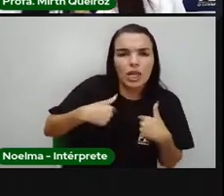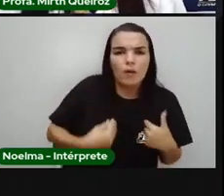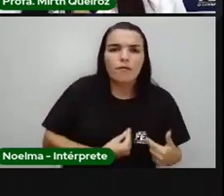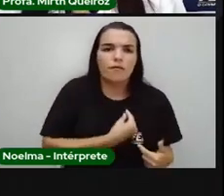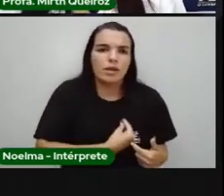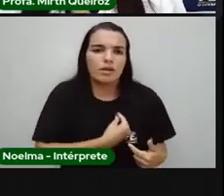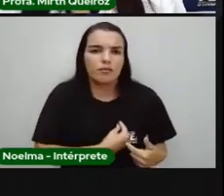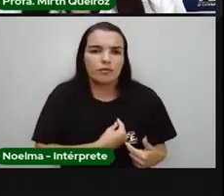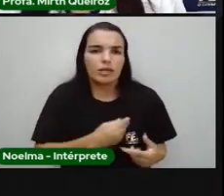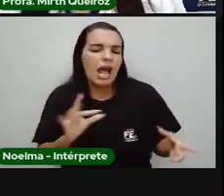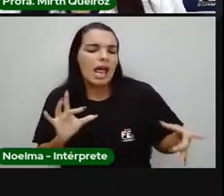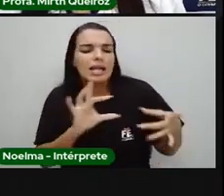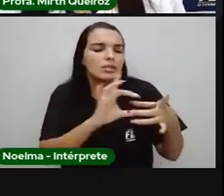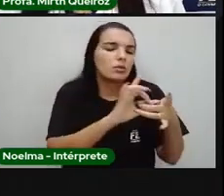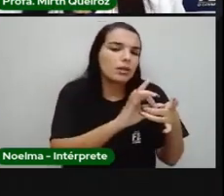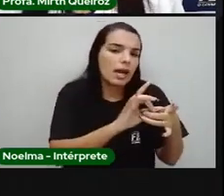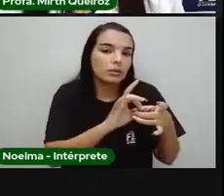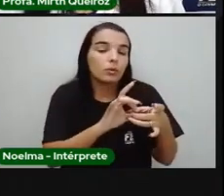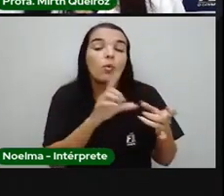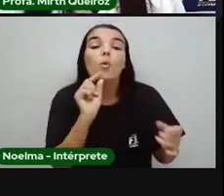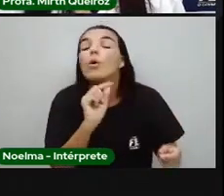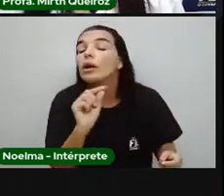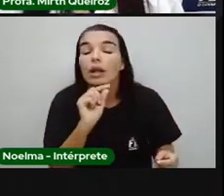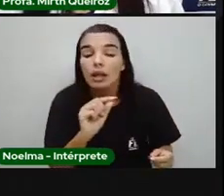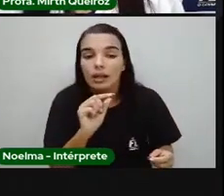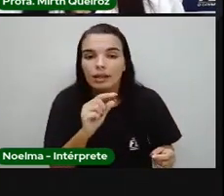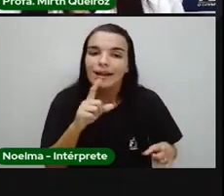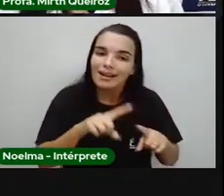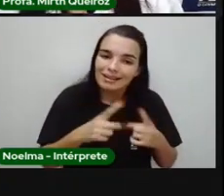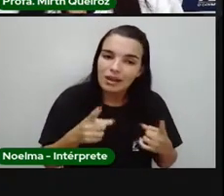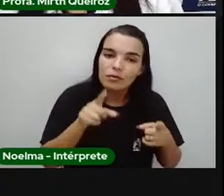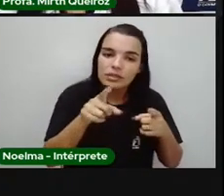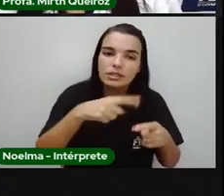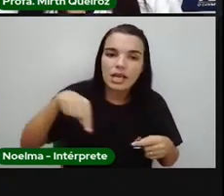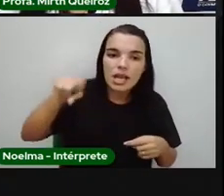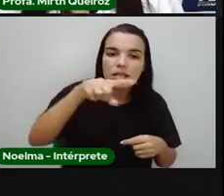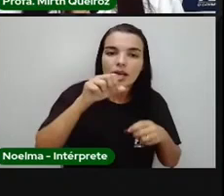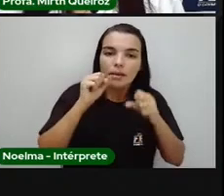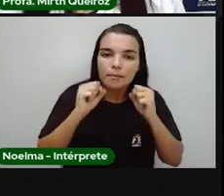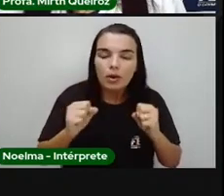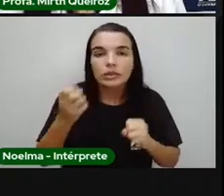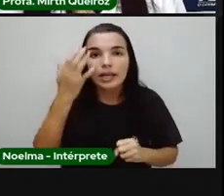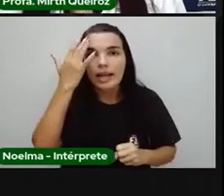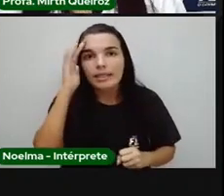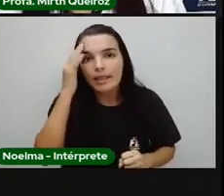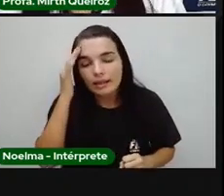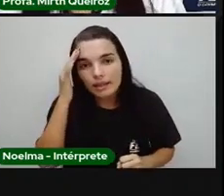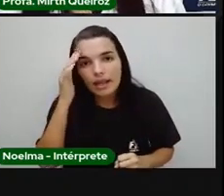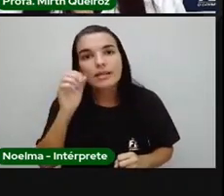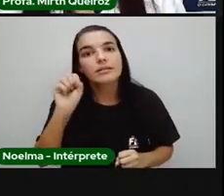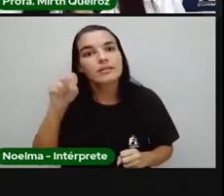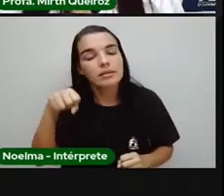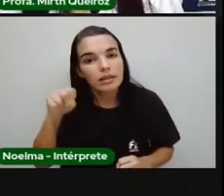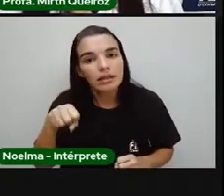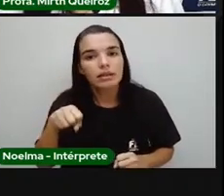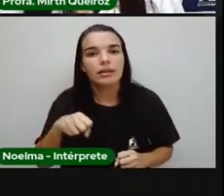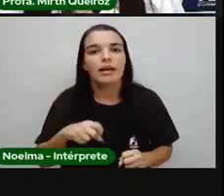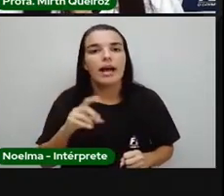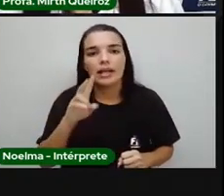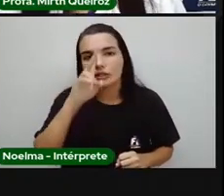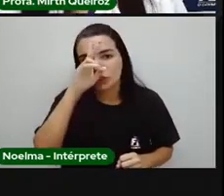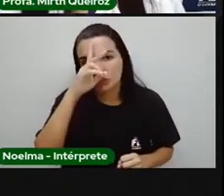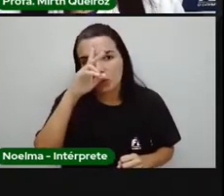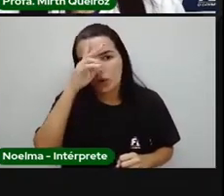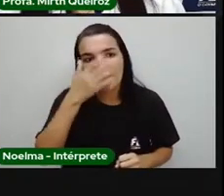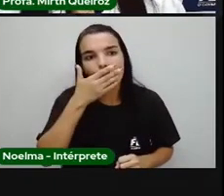vivem. Todos os textos, eles têm uma lição, eles têm um objetivo que traz aquilo ali. Seja qual for o texto. Por